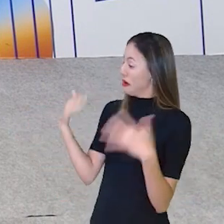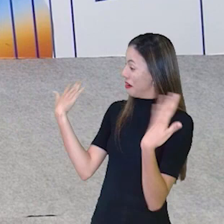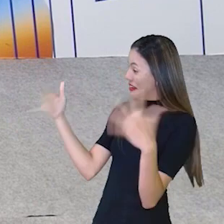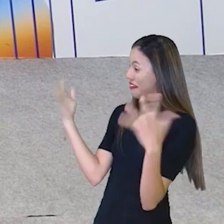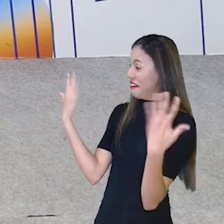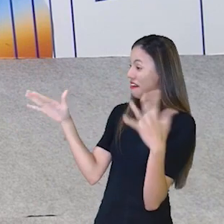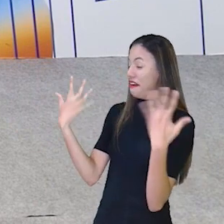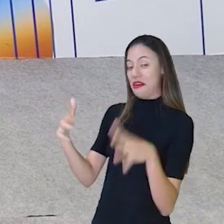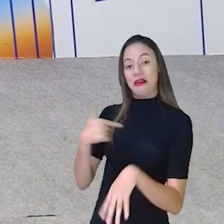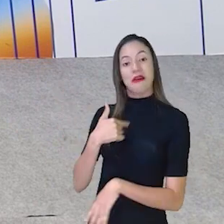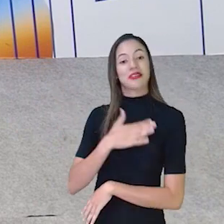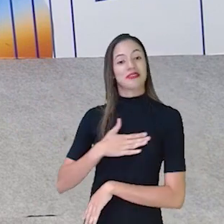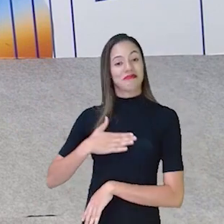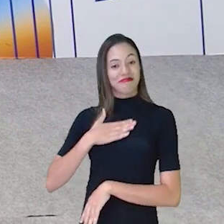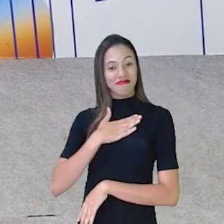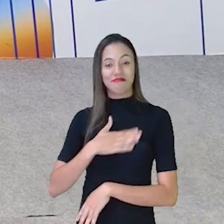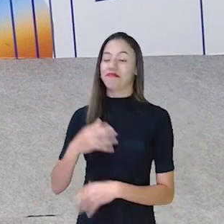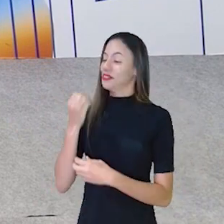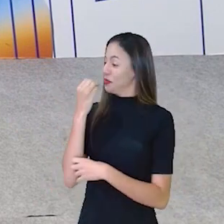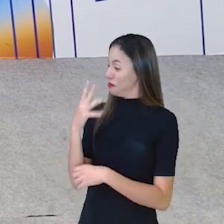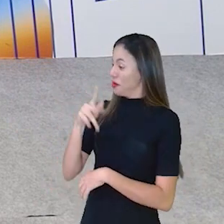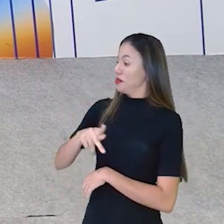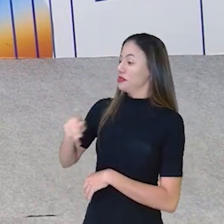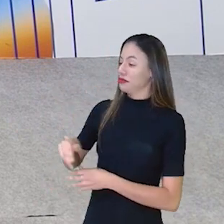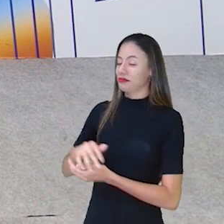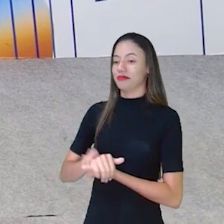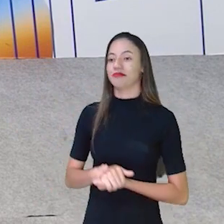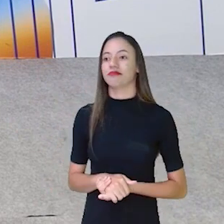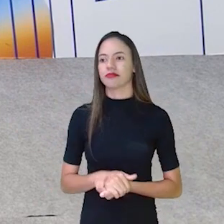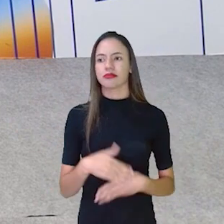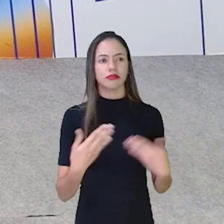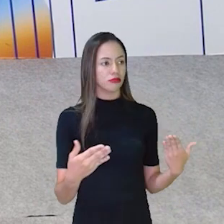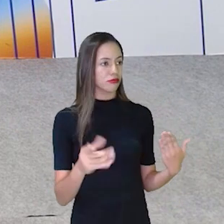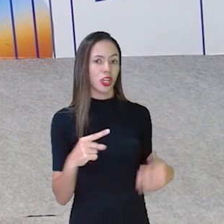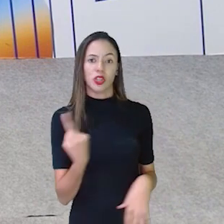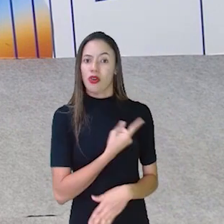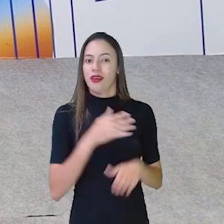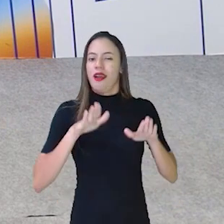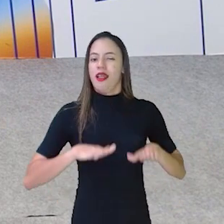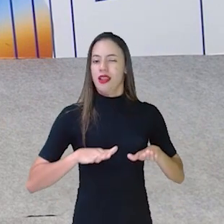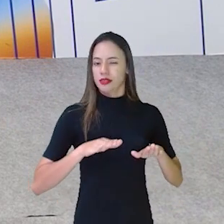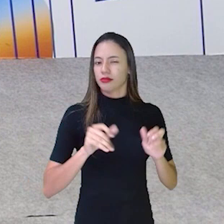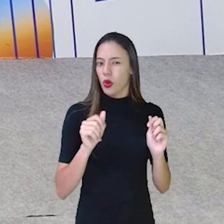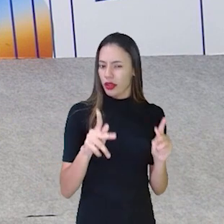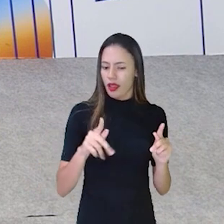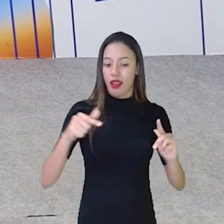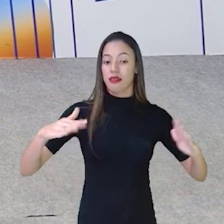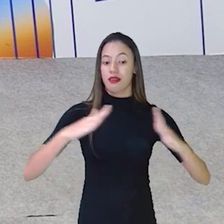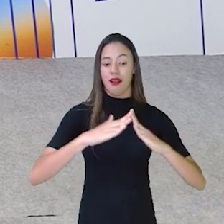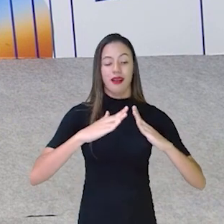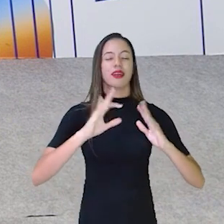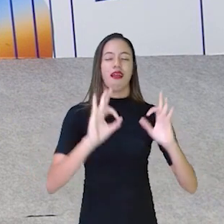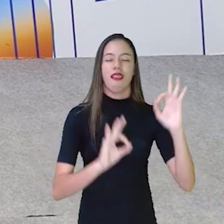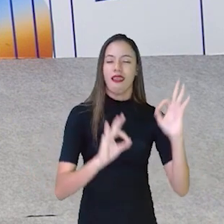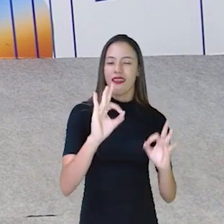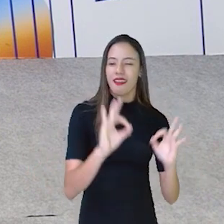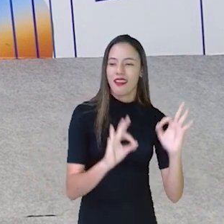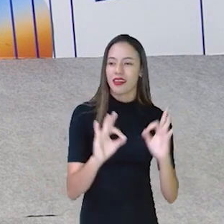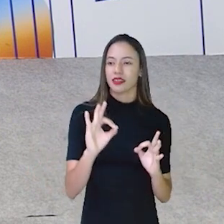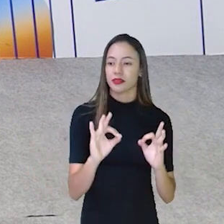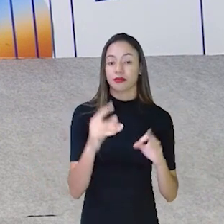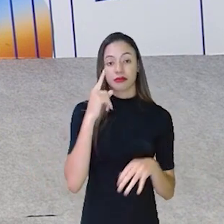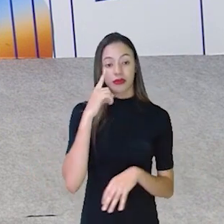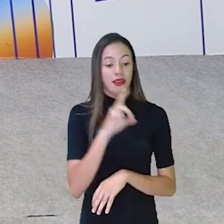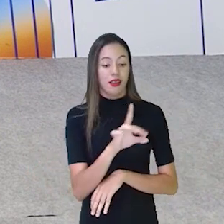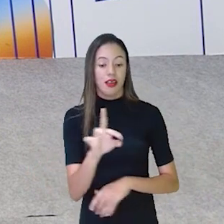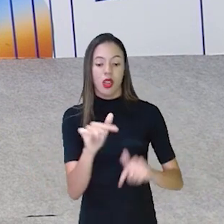E aí, gostei. Muito bem, professora. E aí? A gente vai ficando por aqui, né? A gente casa arrumada. Vem. Cada